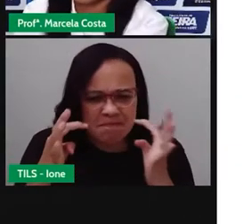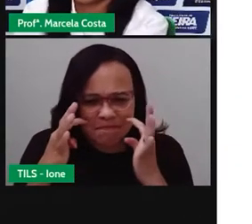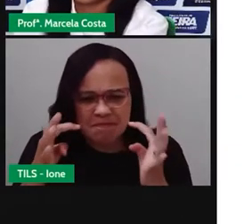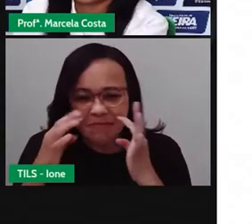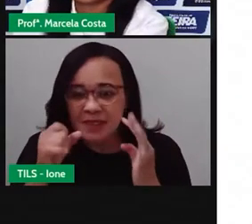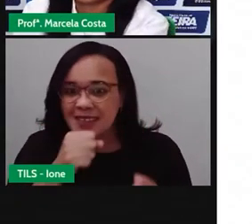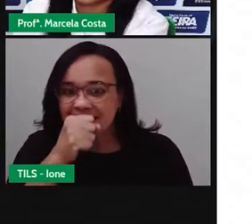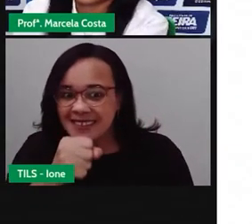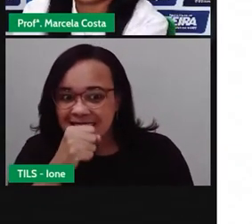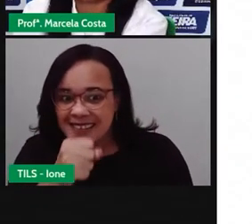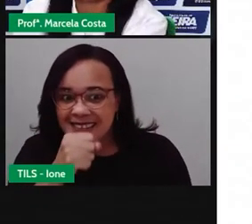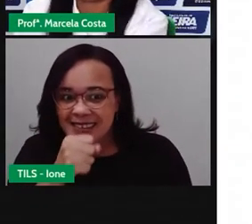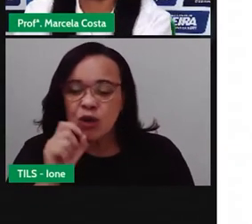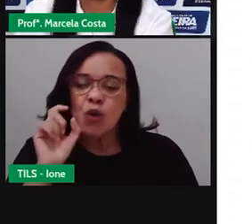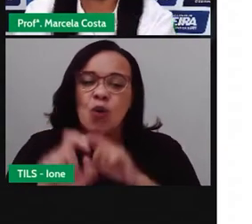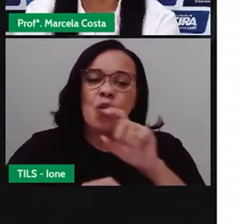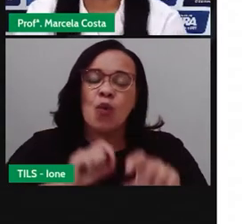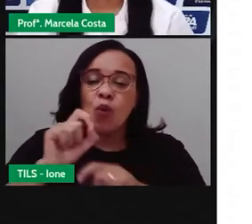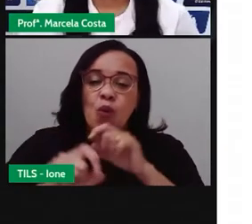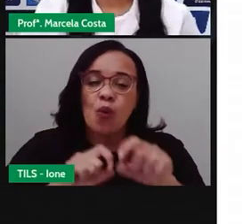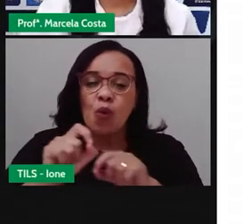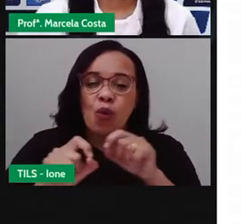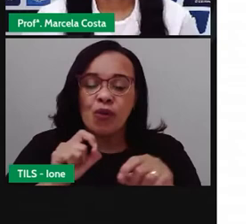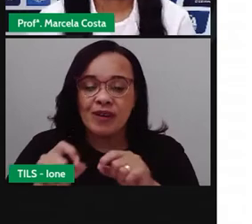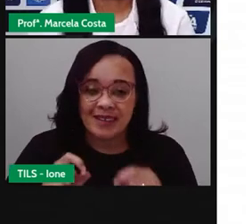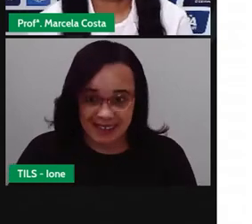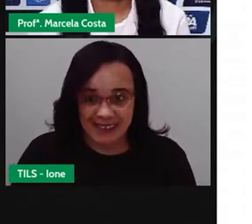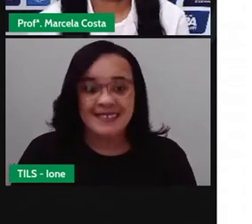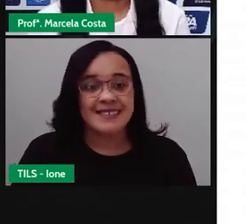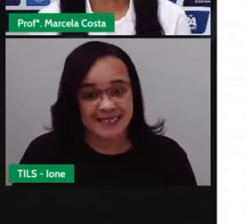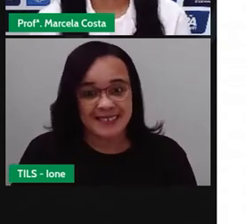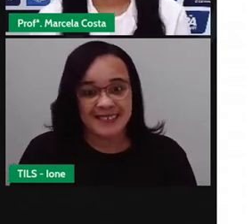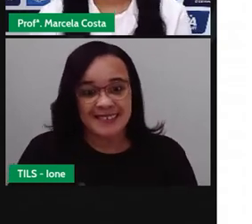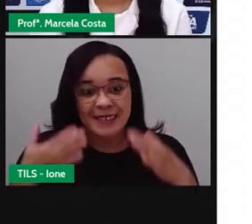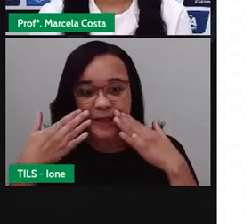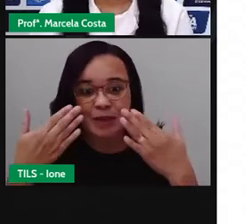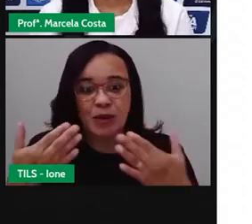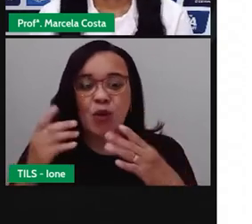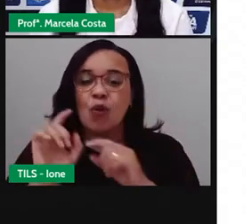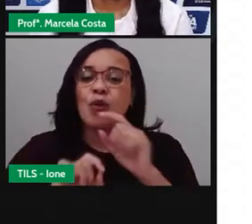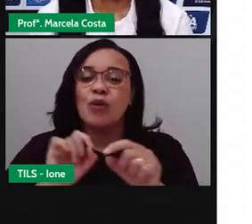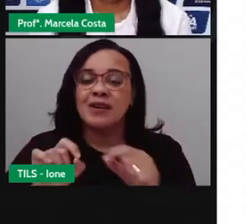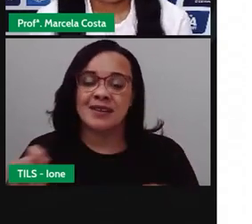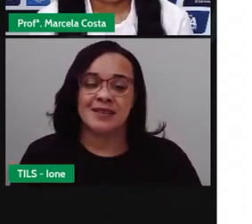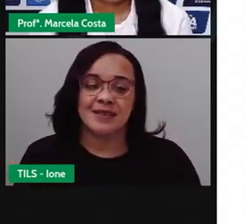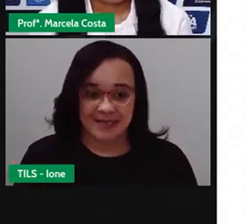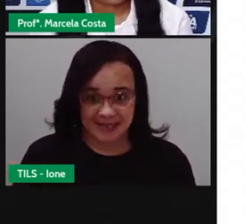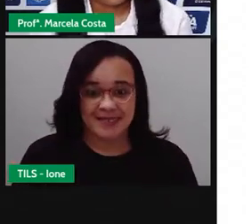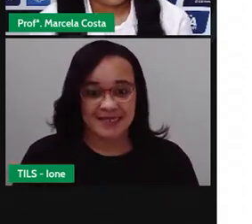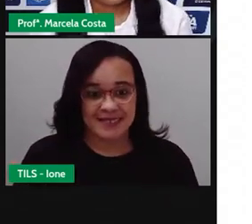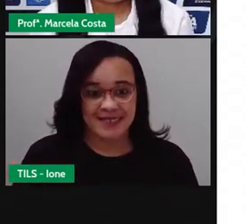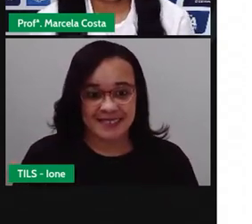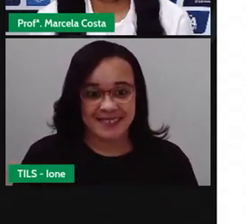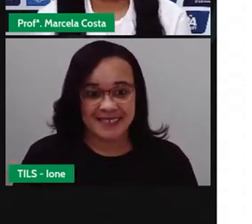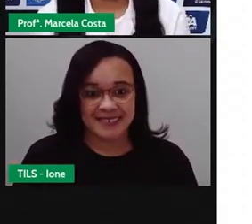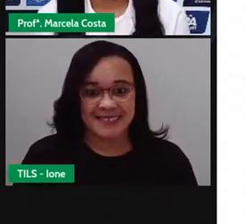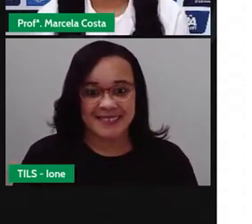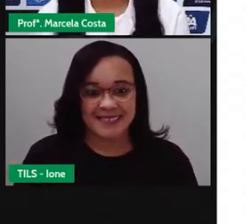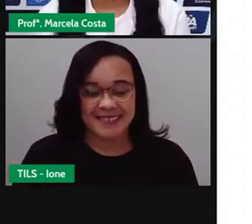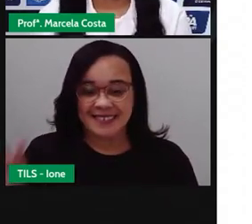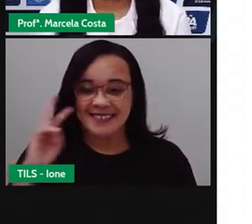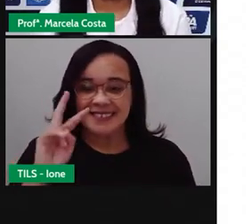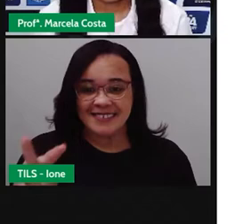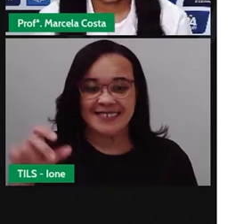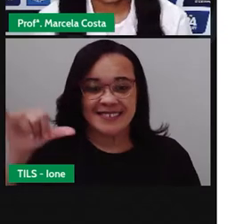pouco da reportagem que mostra aí para a gente como é que funciona o sustento de